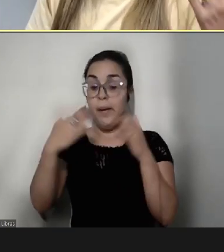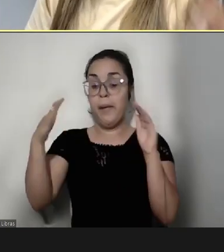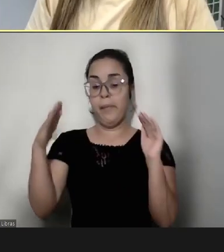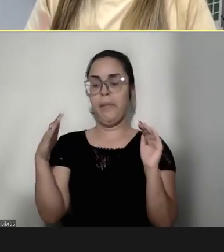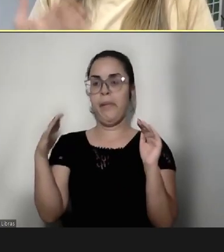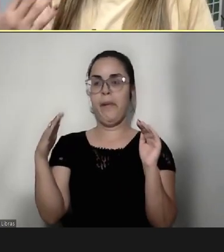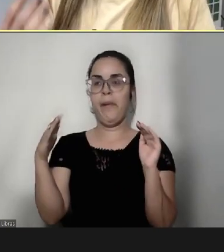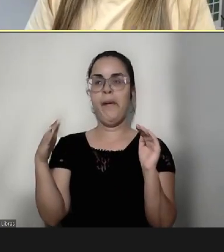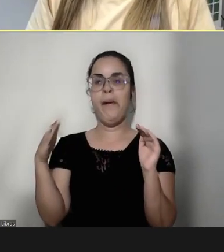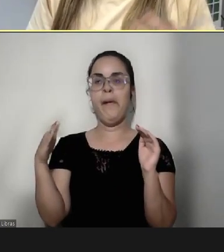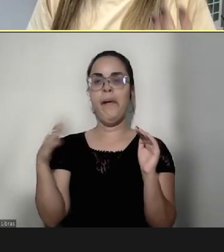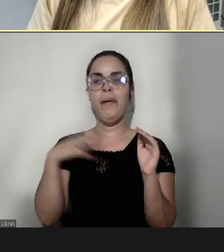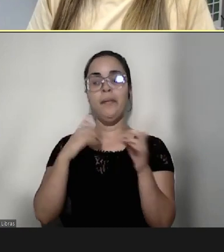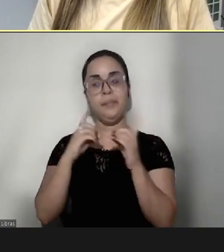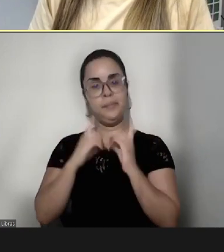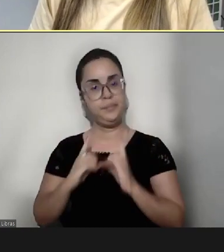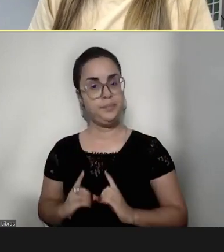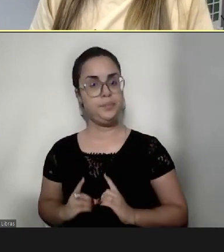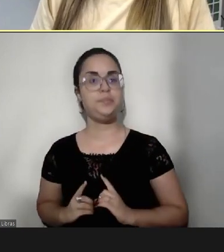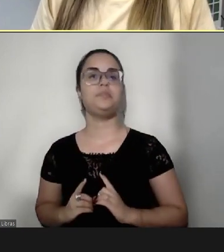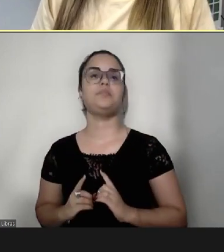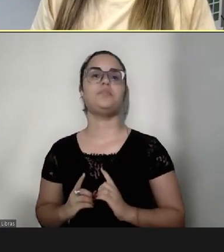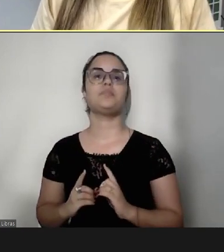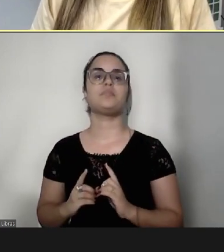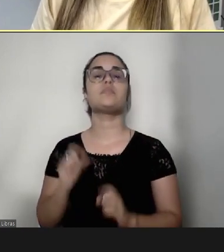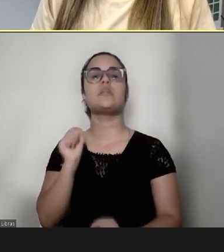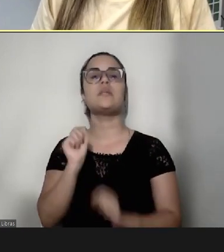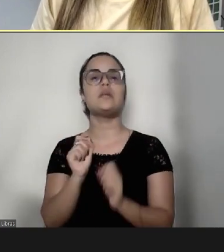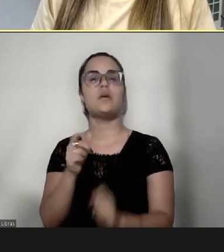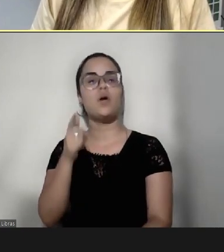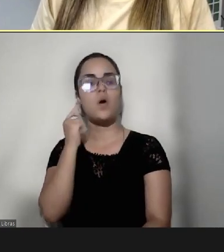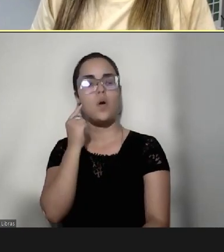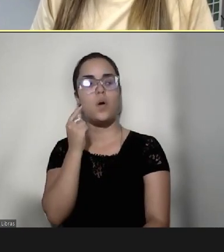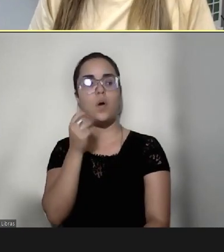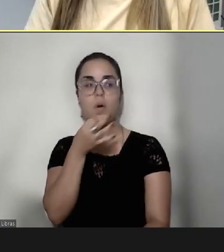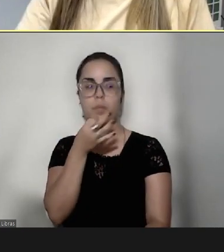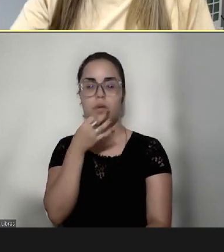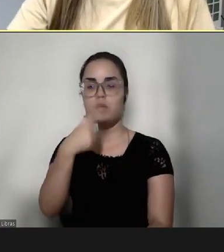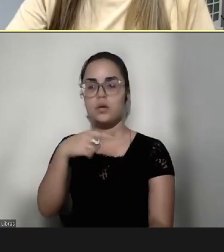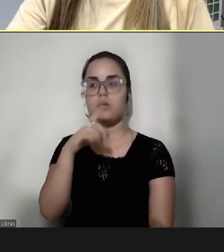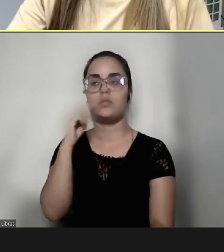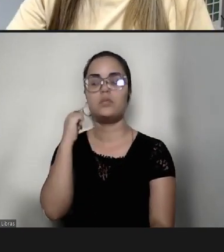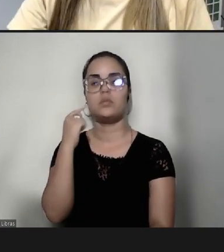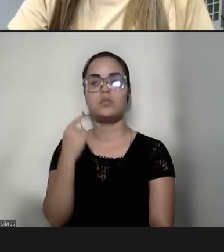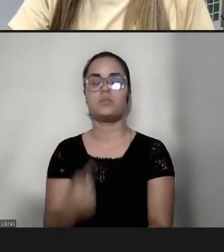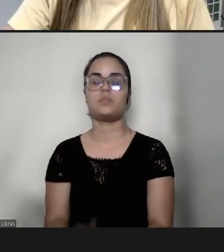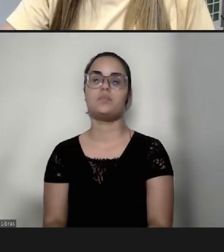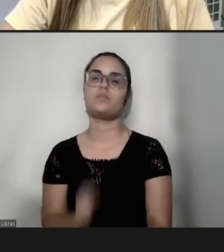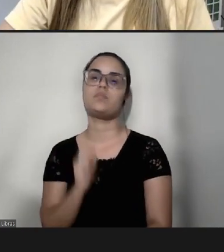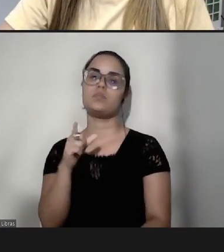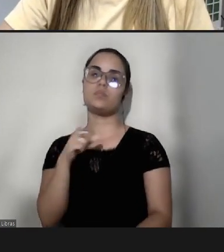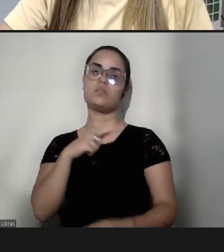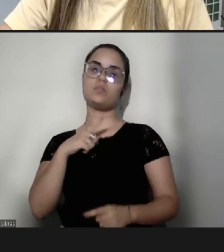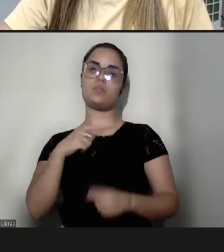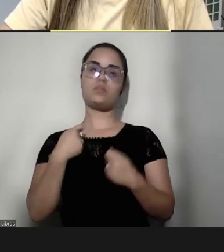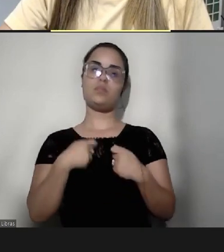da deficiência dele, eu queria que você comentasse também um pouquinho isso. É, o que a gente tem que